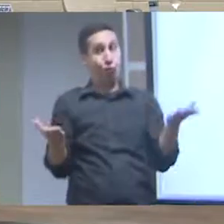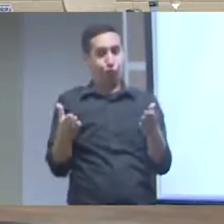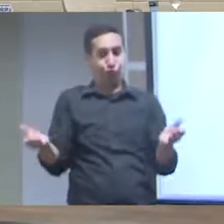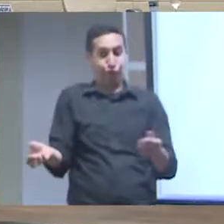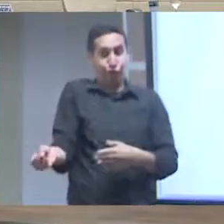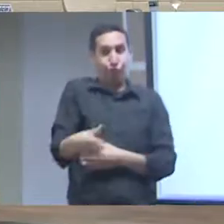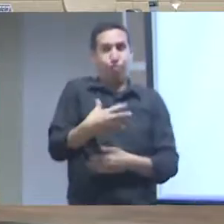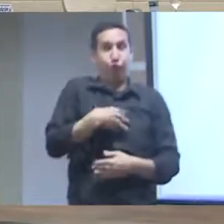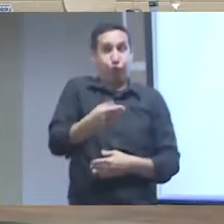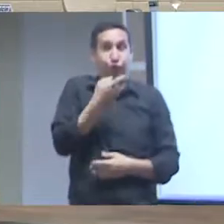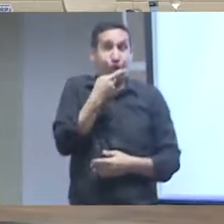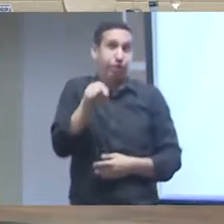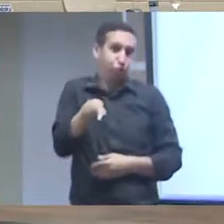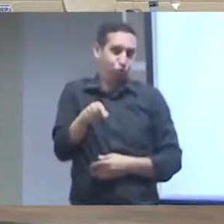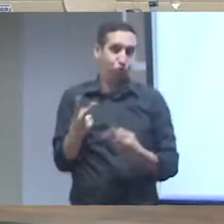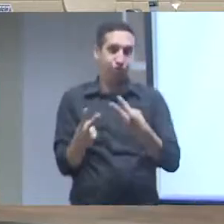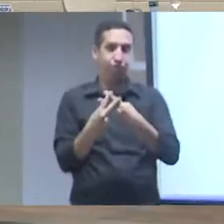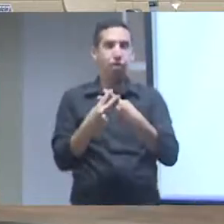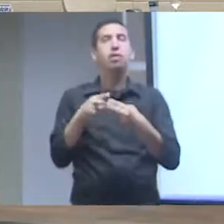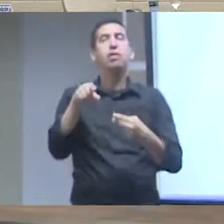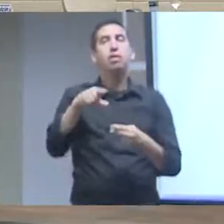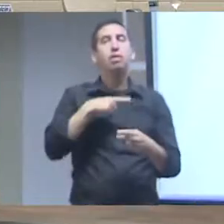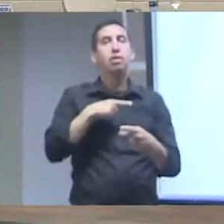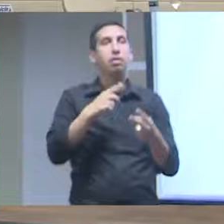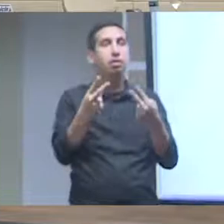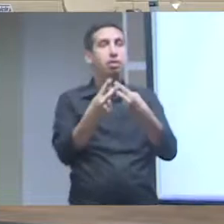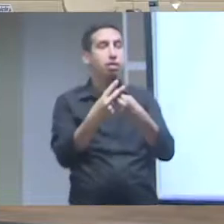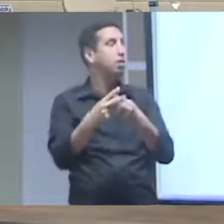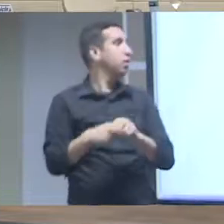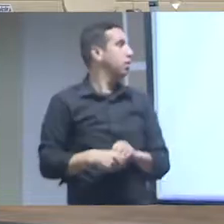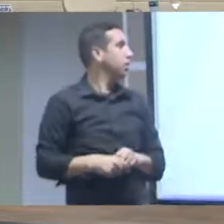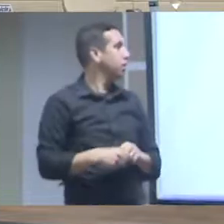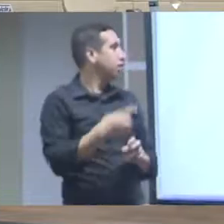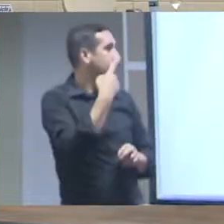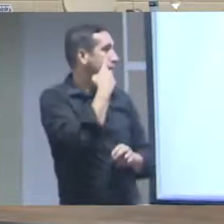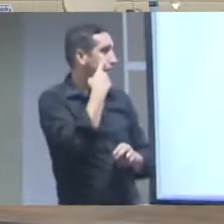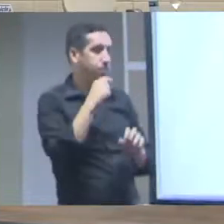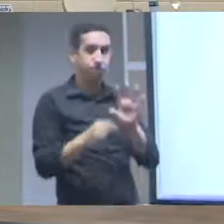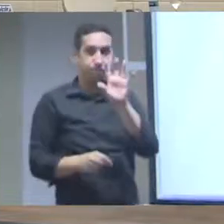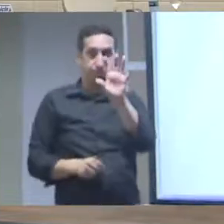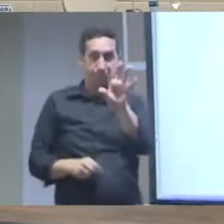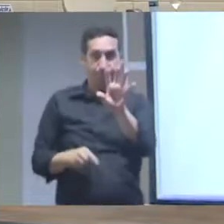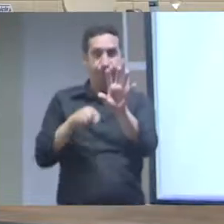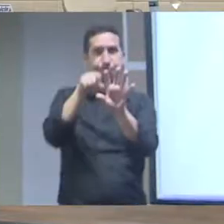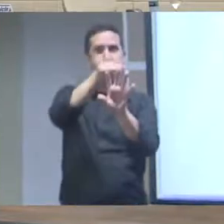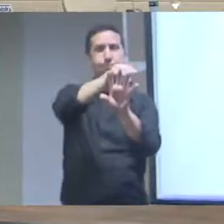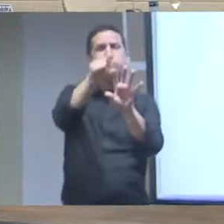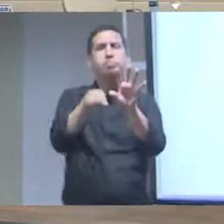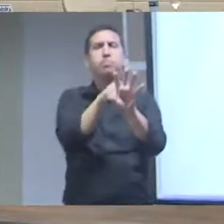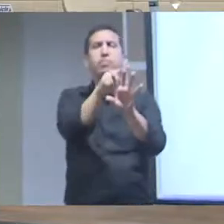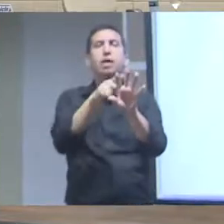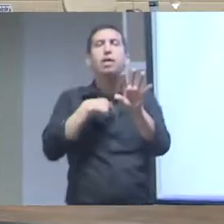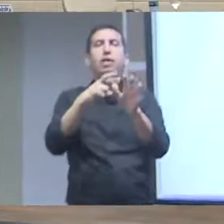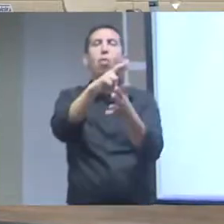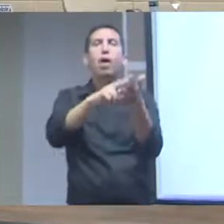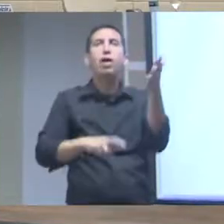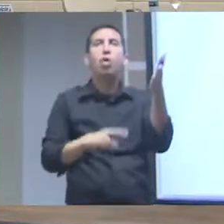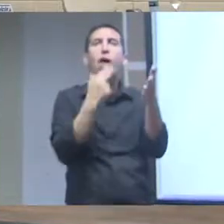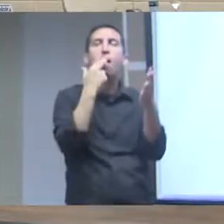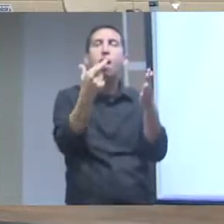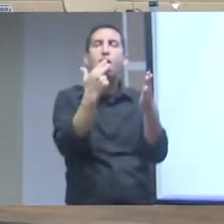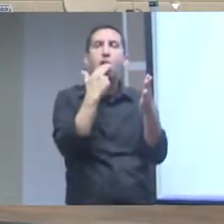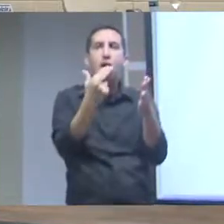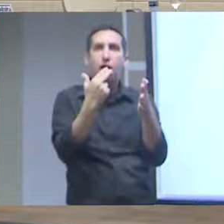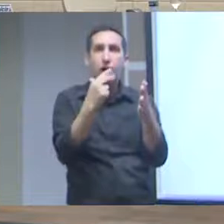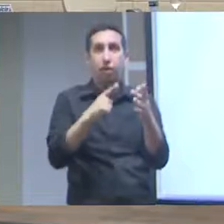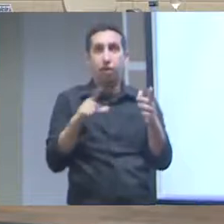relatório em inglês com um nome vulgar em inglês Brasil Wood um nome antigo aqui Cezalpini Obliqua que hoje é um sinônimo de Cezalpini